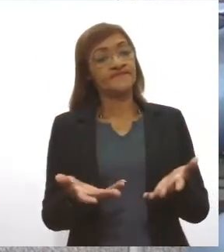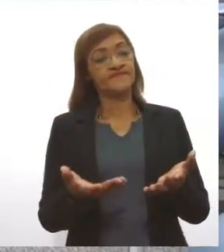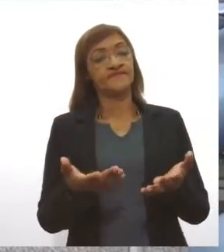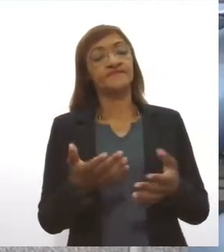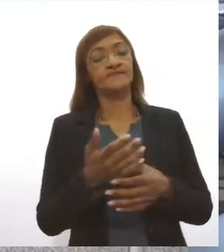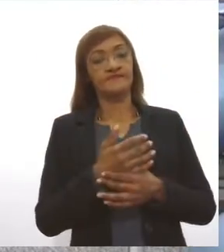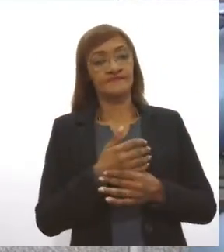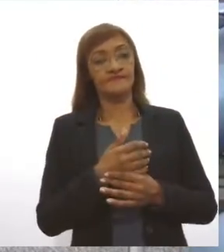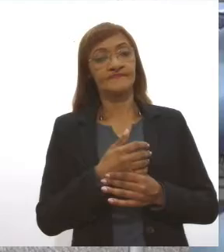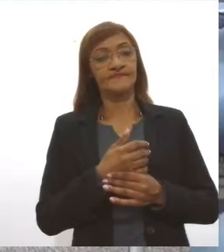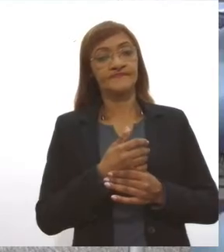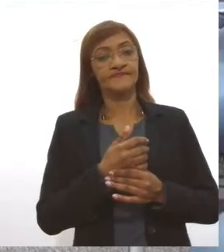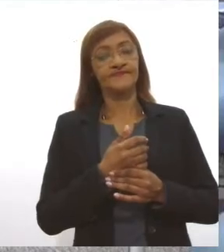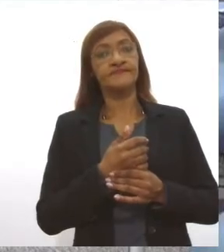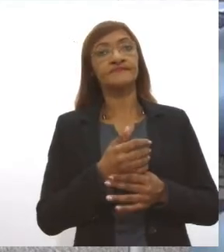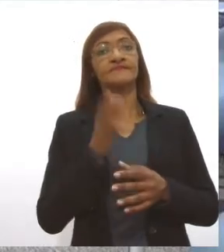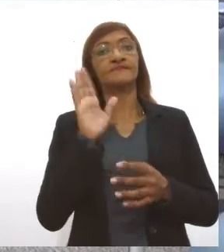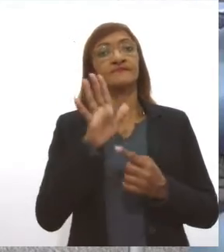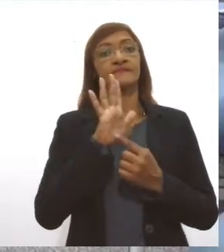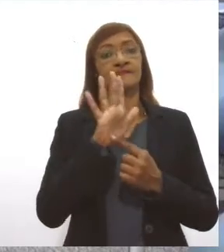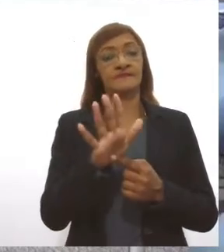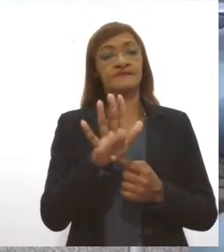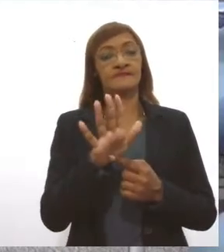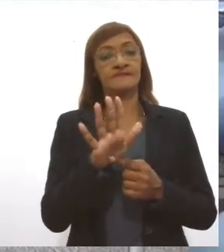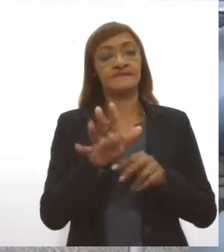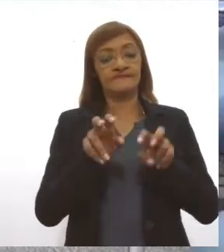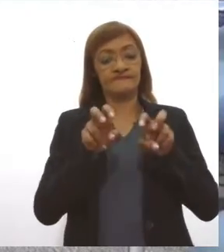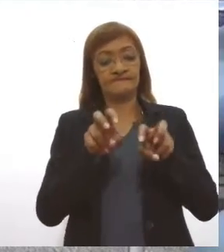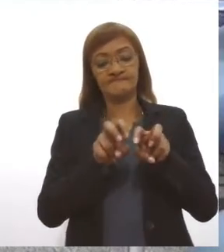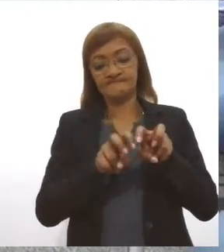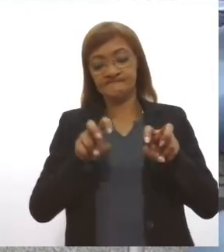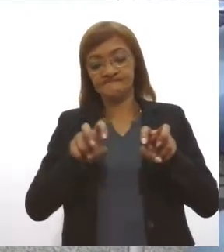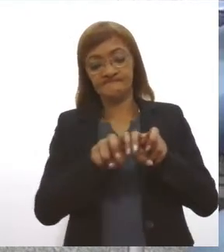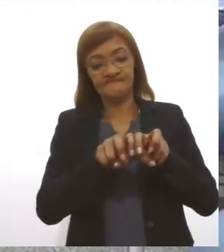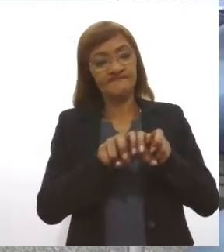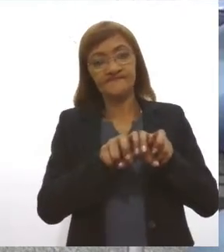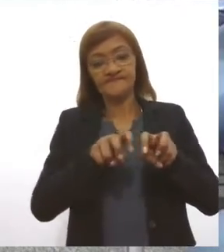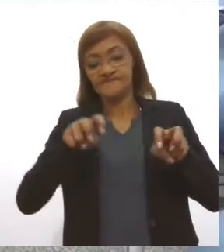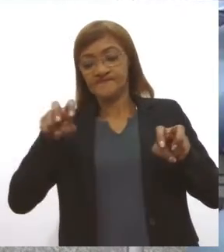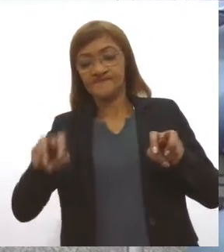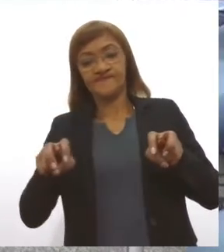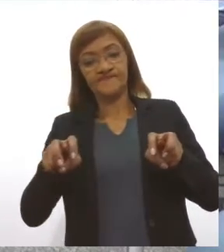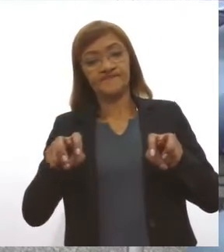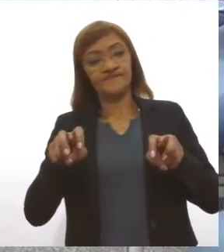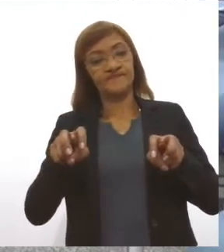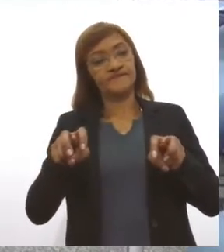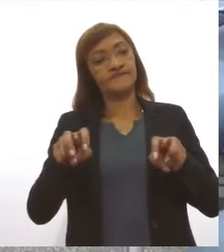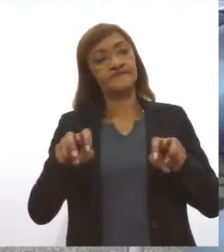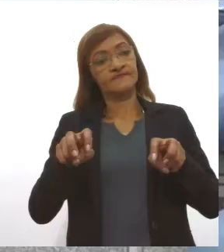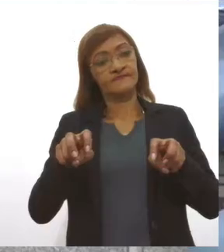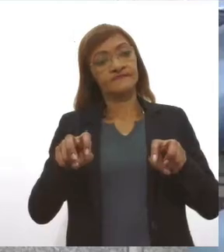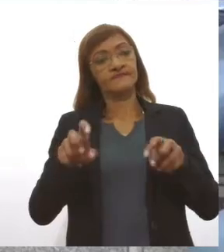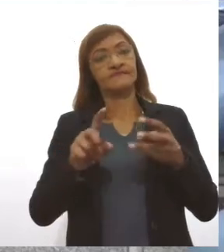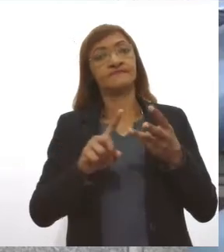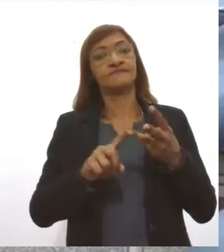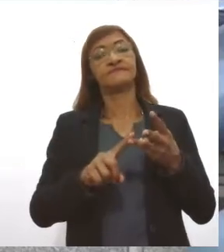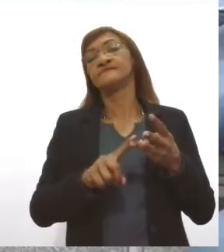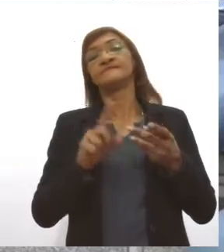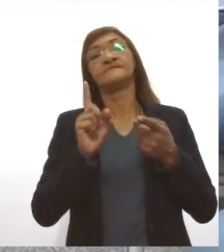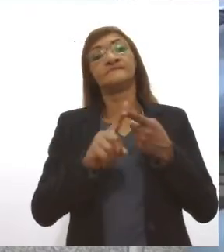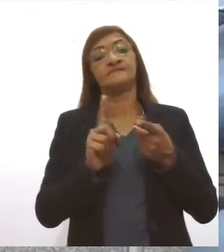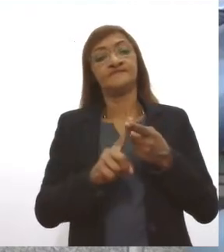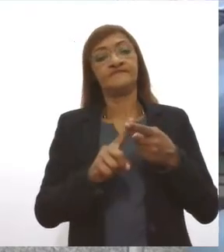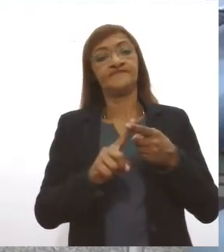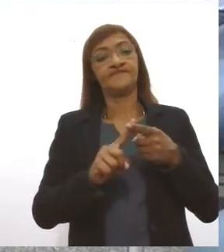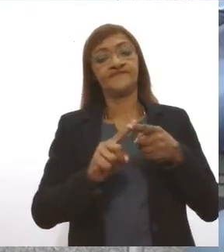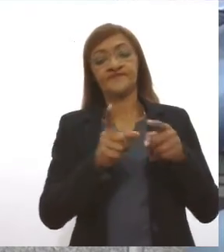são a sinalização dos assentos para que o doador não fique aglomerado, são as assepsias nas cadeiras e